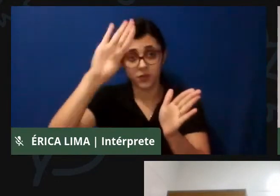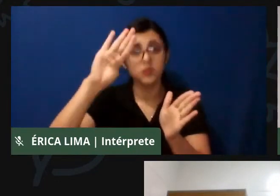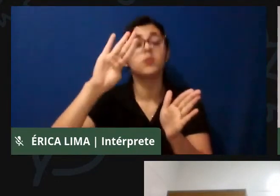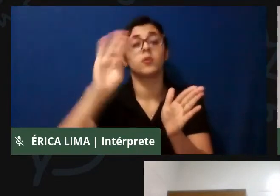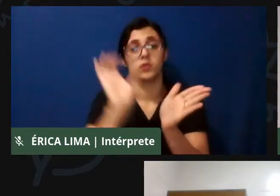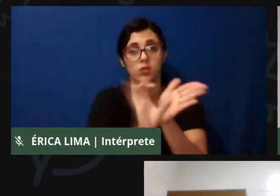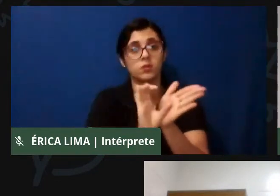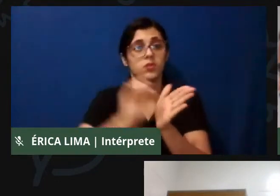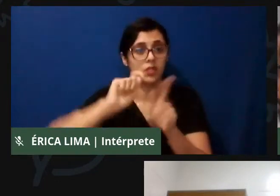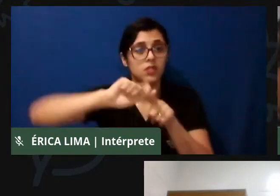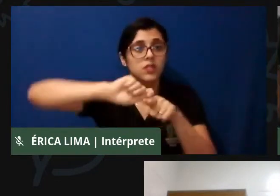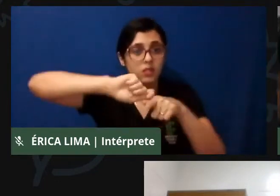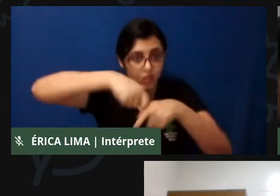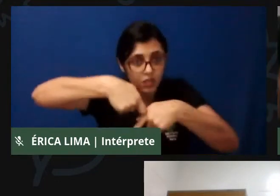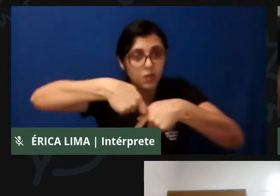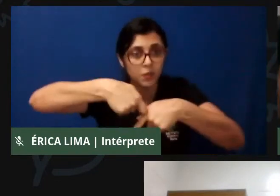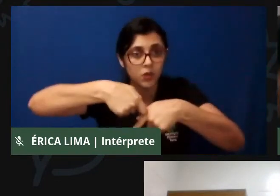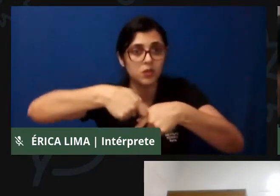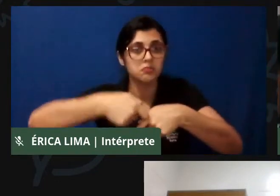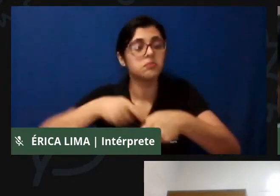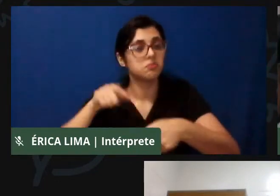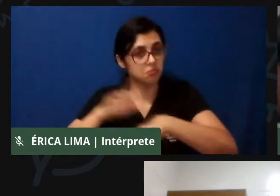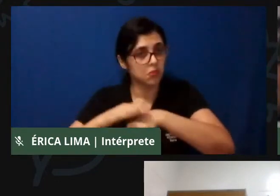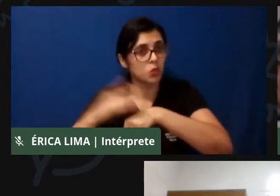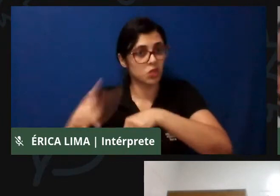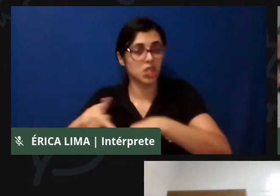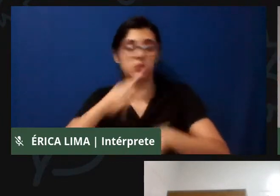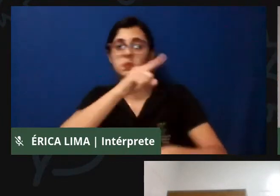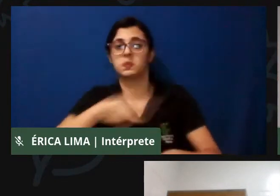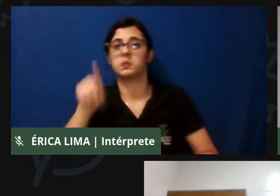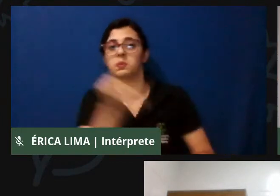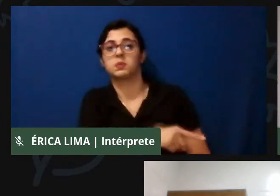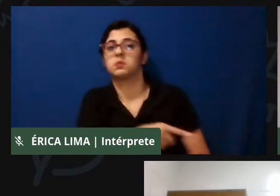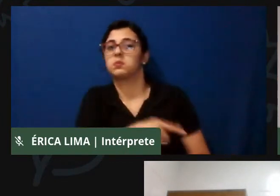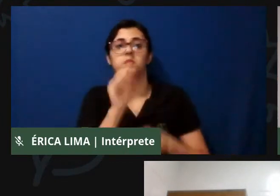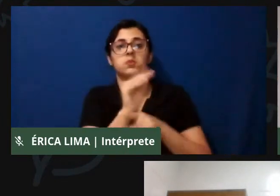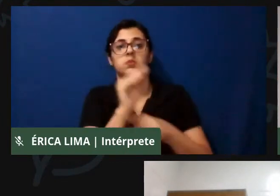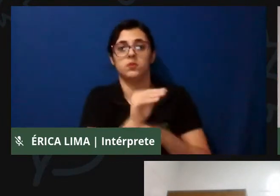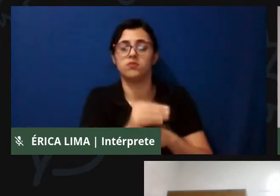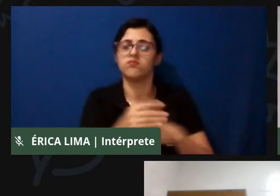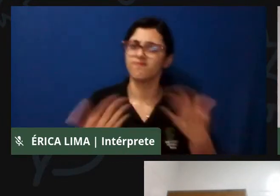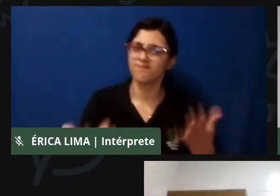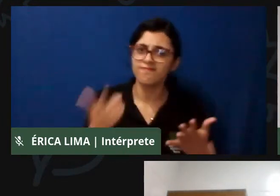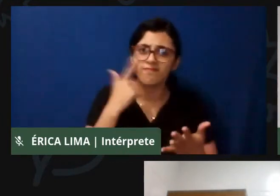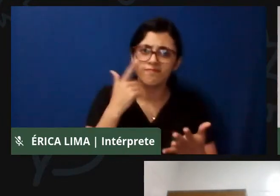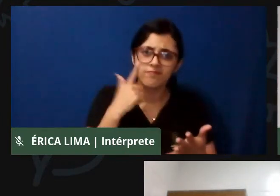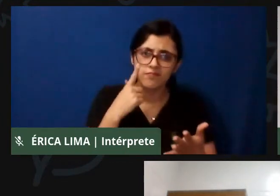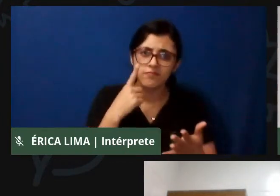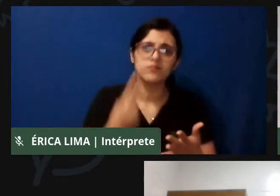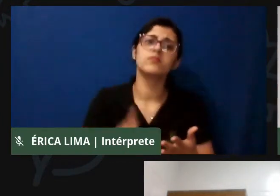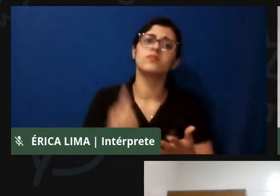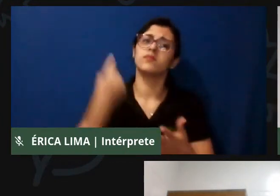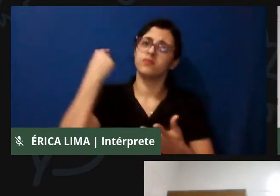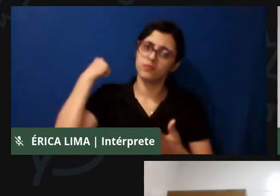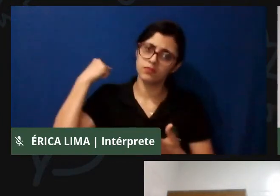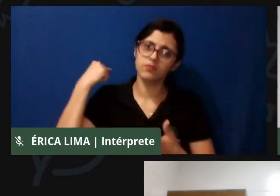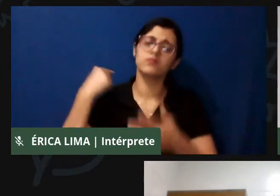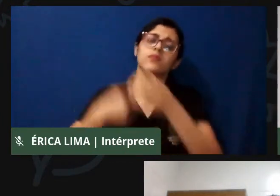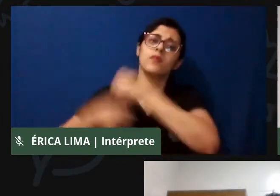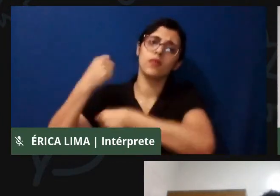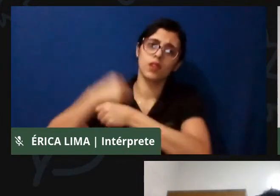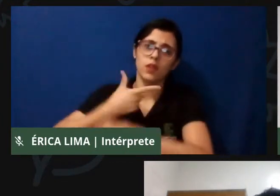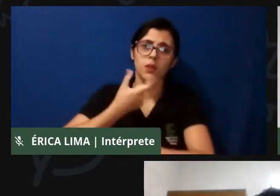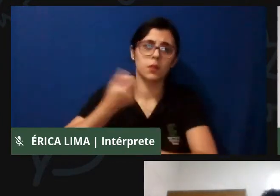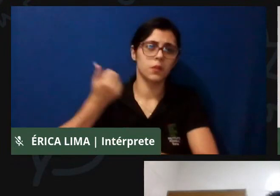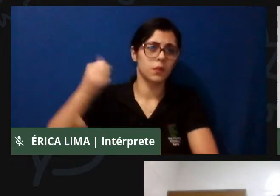Então, desde 2016, você tem um quadro aí de estruturação das parcas políticas públicas que